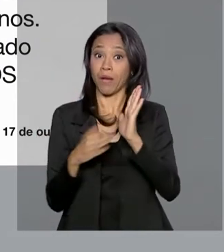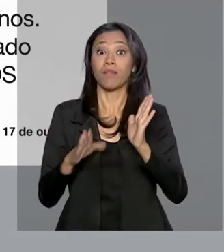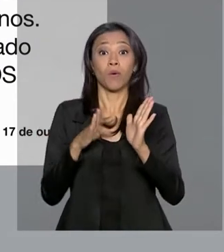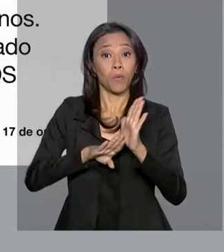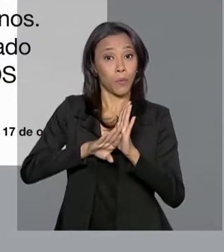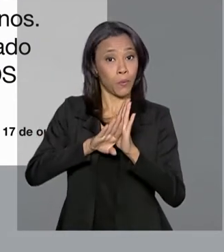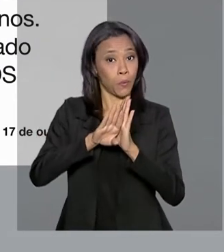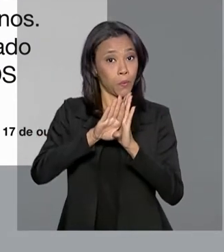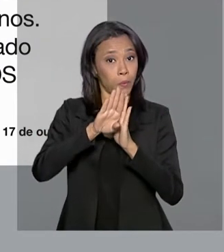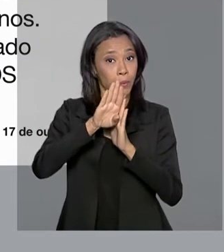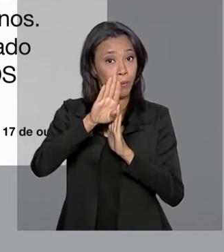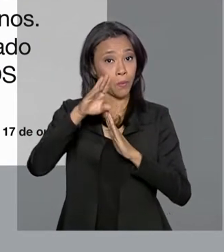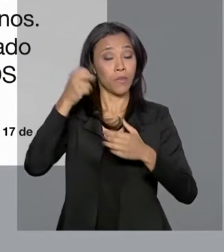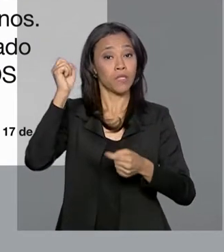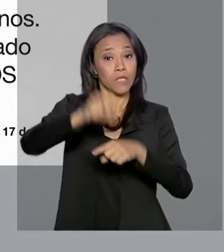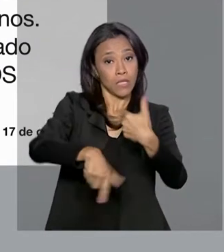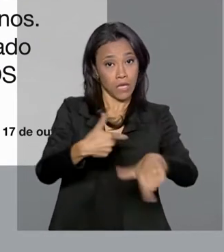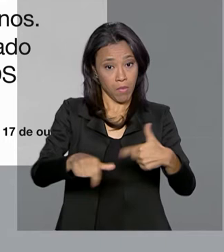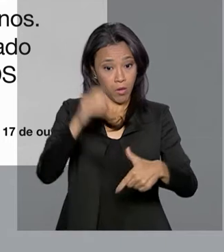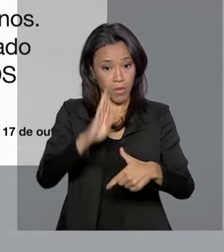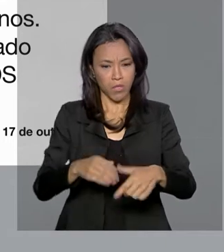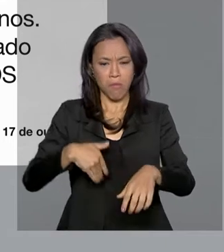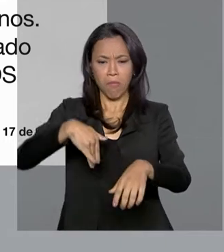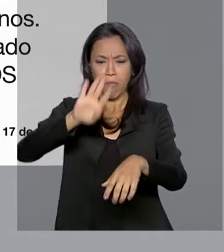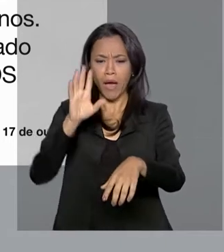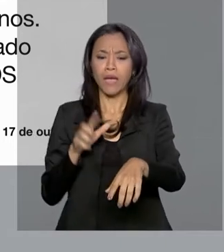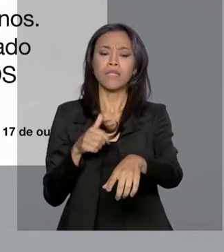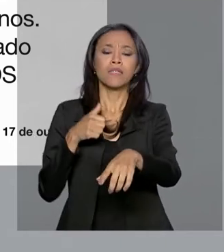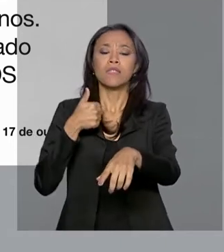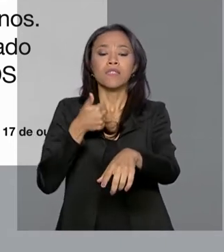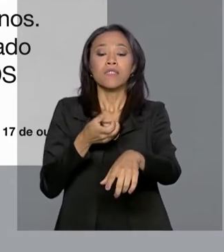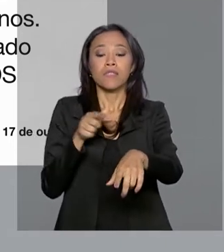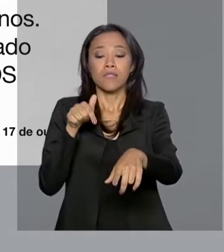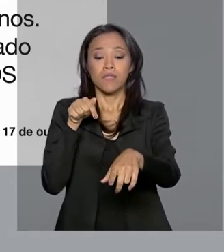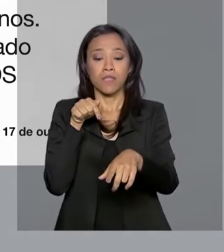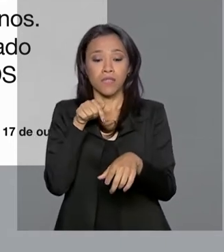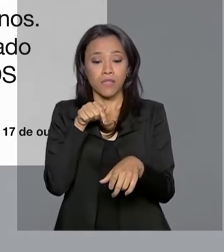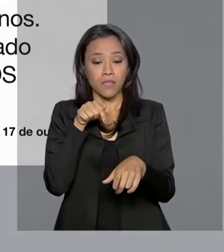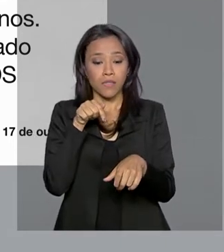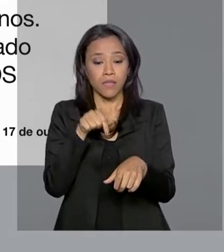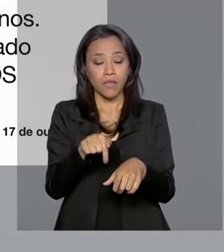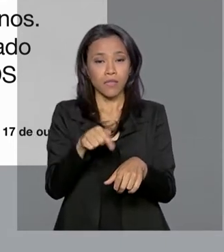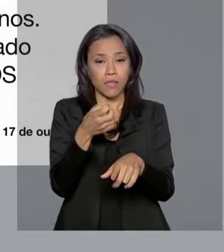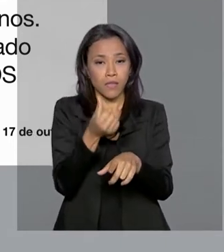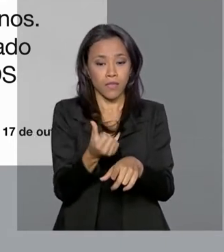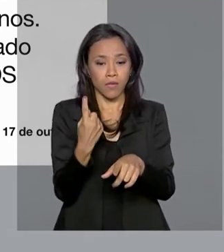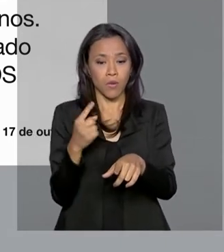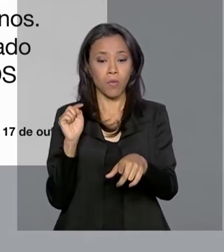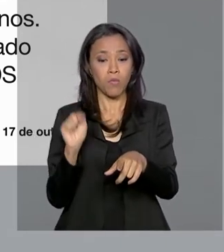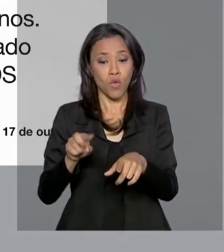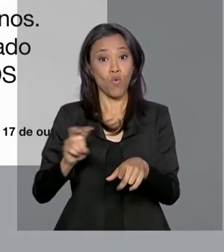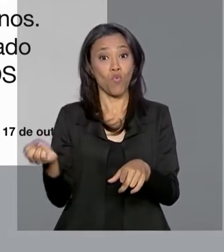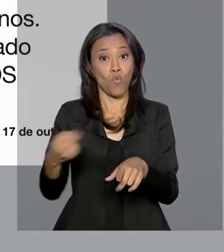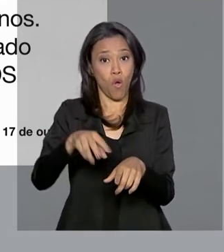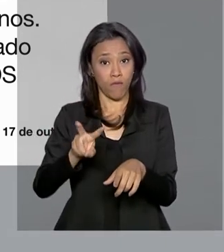país. Foram mais de 760 mil novas vagas no acumulado do ano.